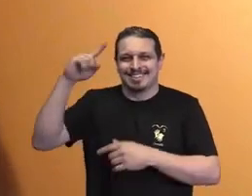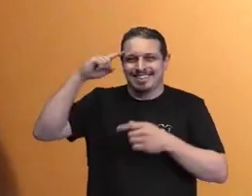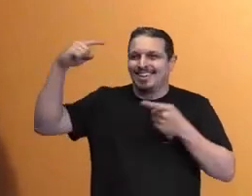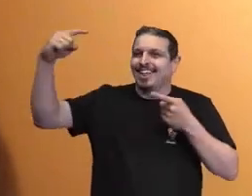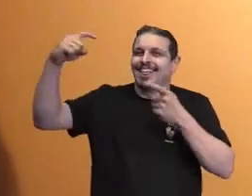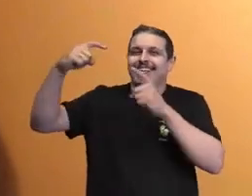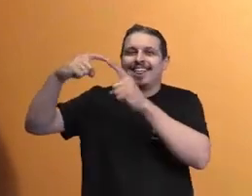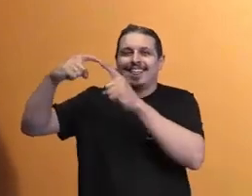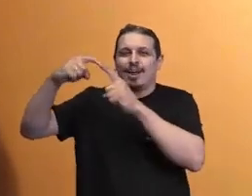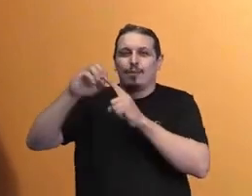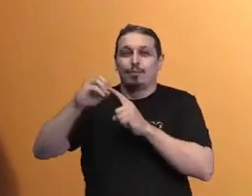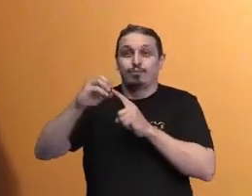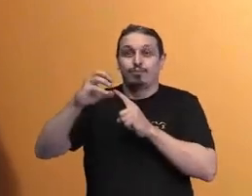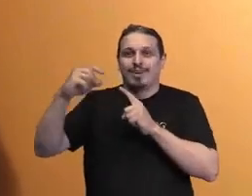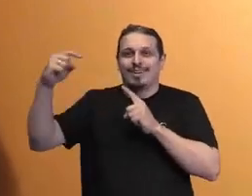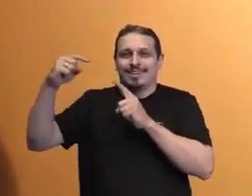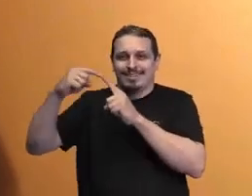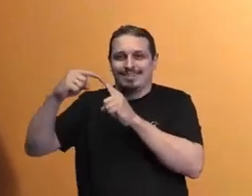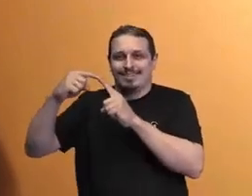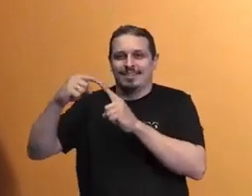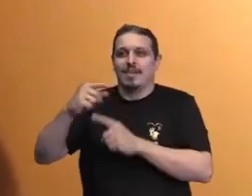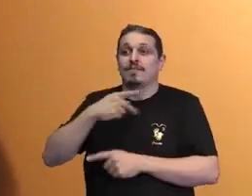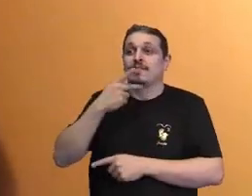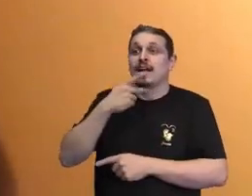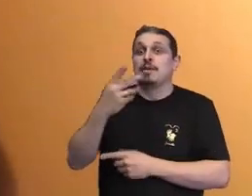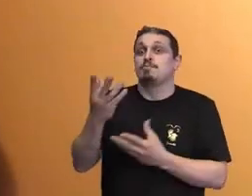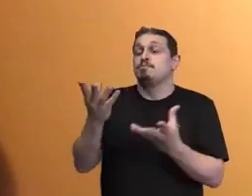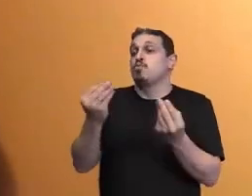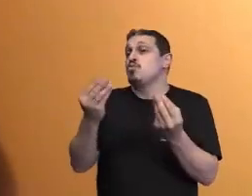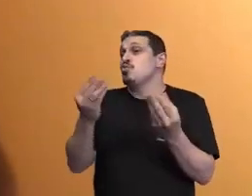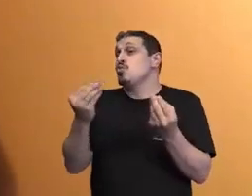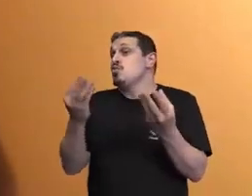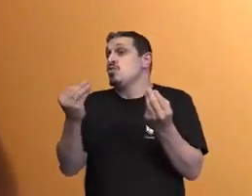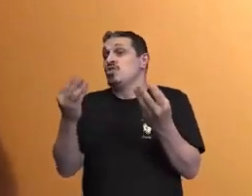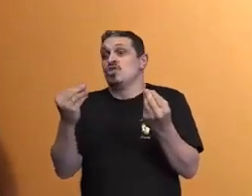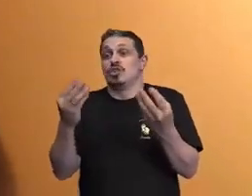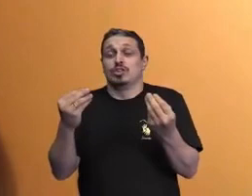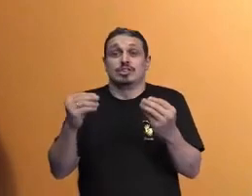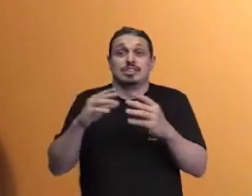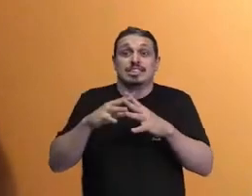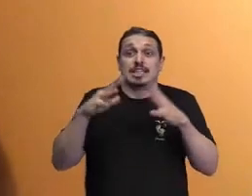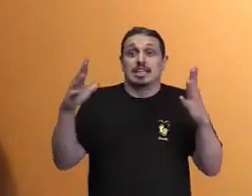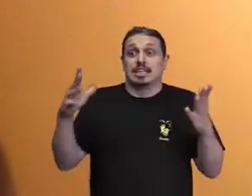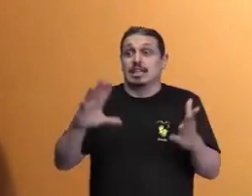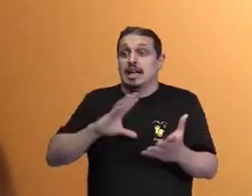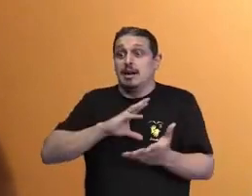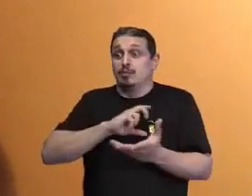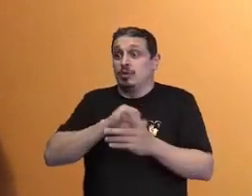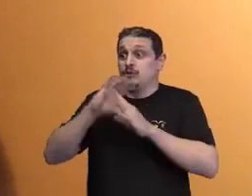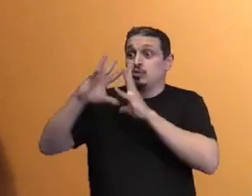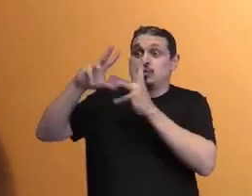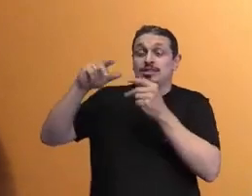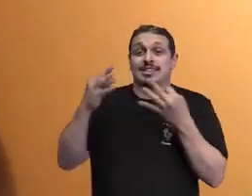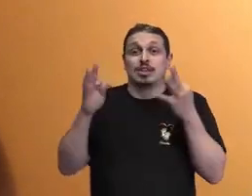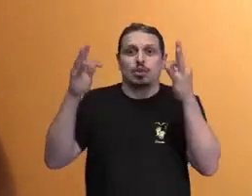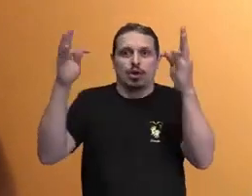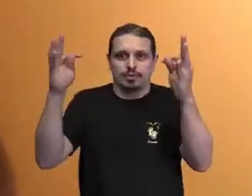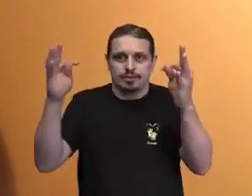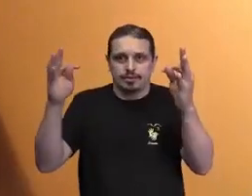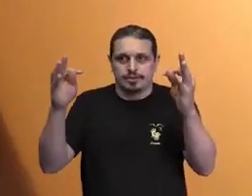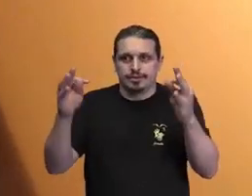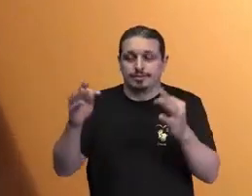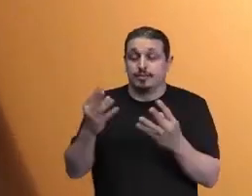falo muito isso, algumas pessoas já viram, no mundo digital, fazendo uma conferência sobre esse tema, é